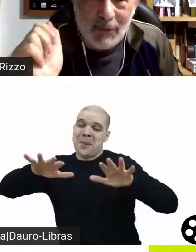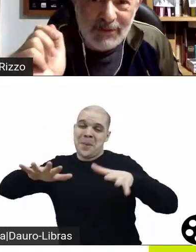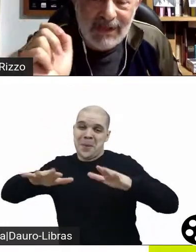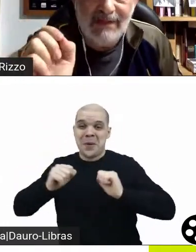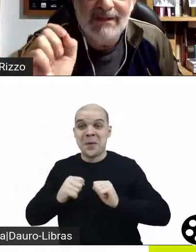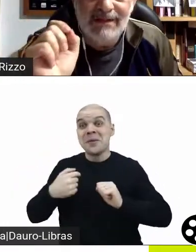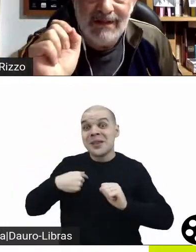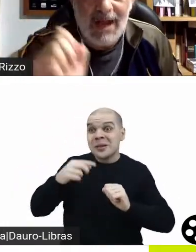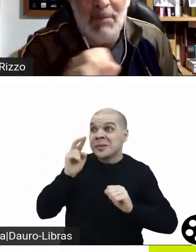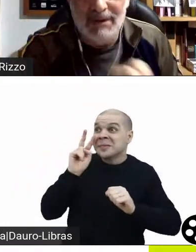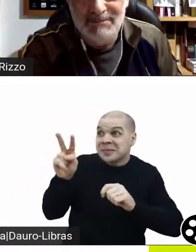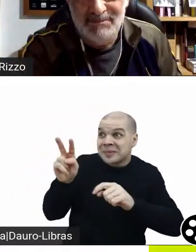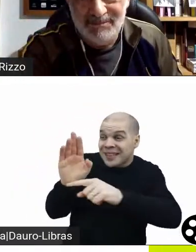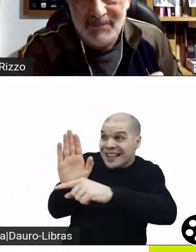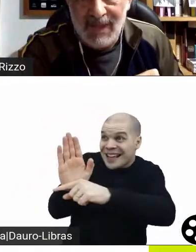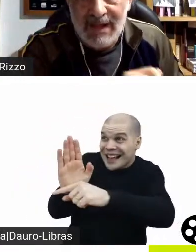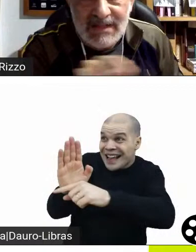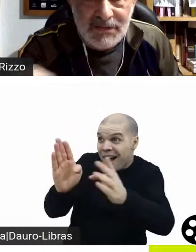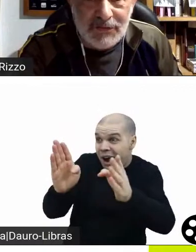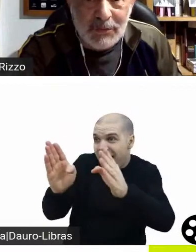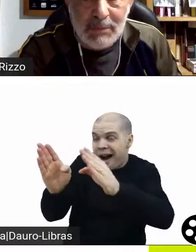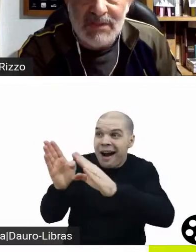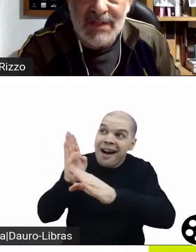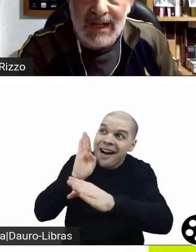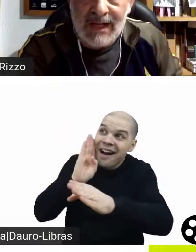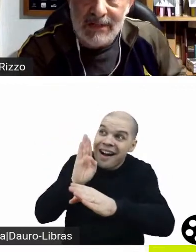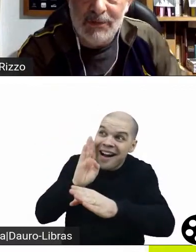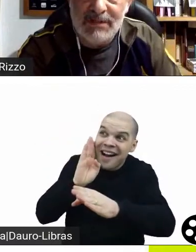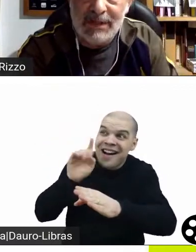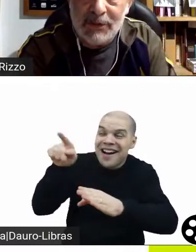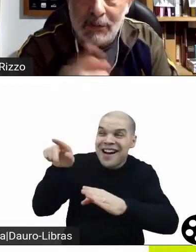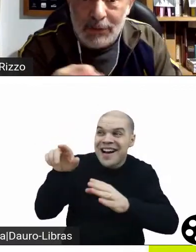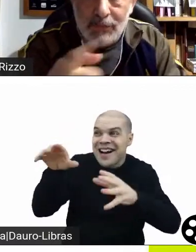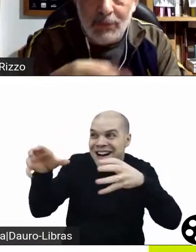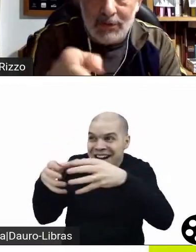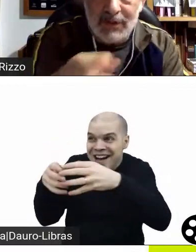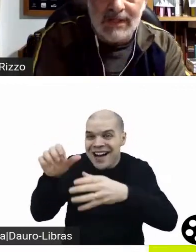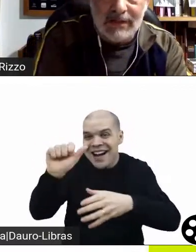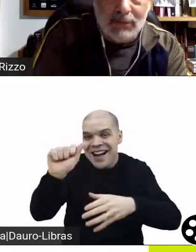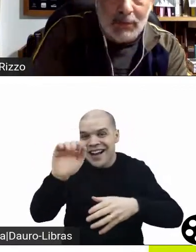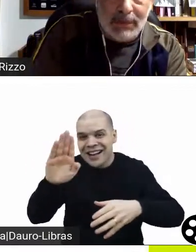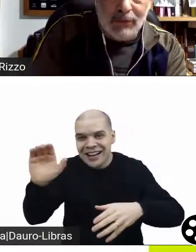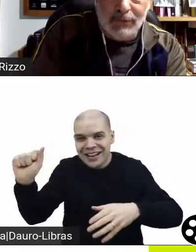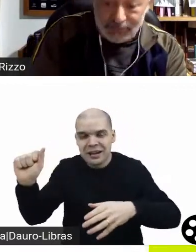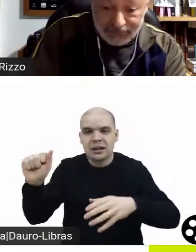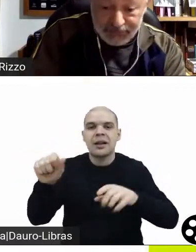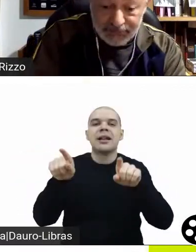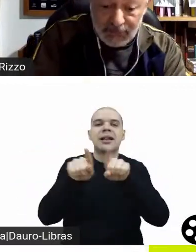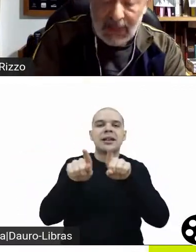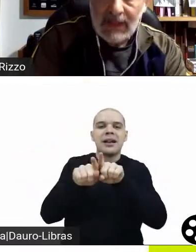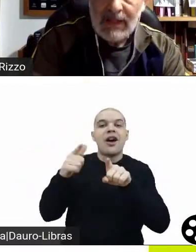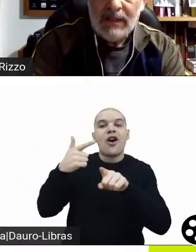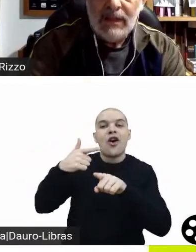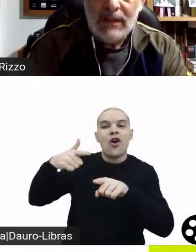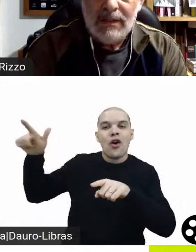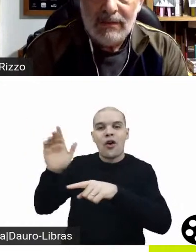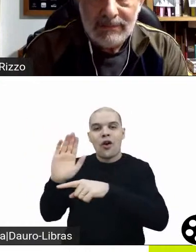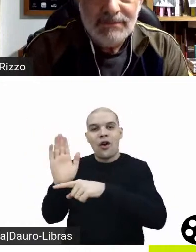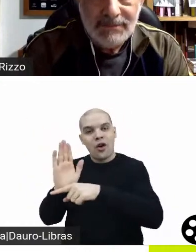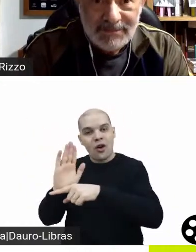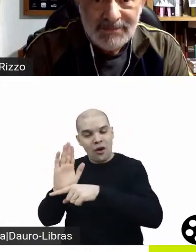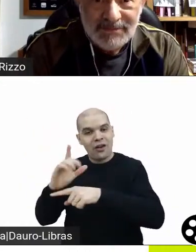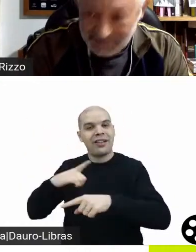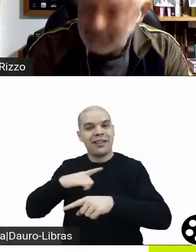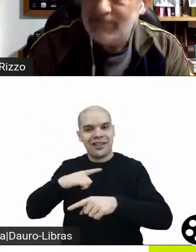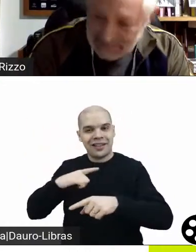a onda ABBA. Esse filme e Priscila Rainha do Deserto, que é um outro filme australiano no mesmo período. Que o Bill